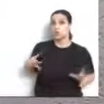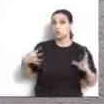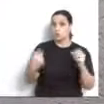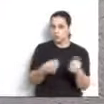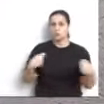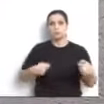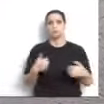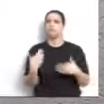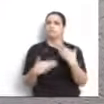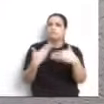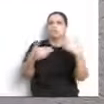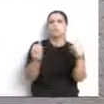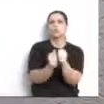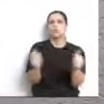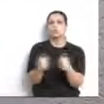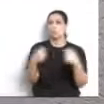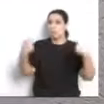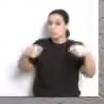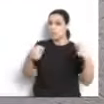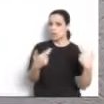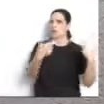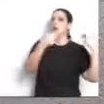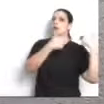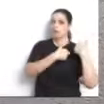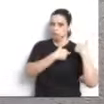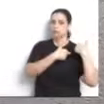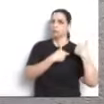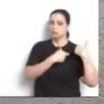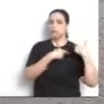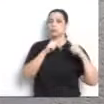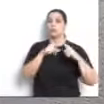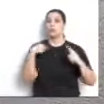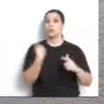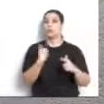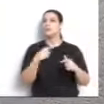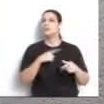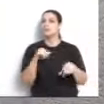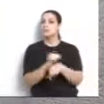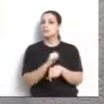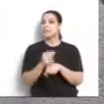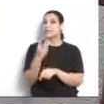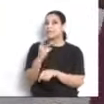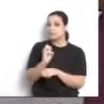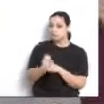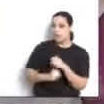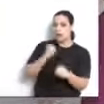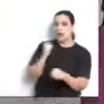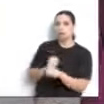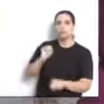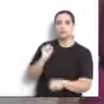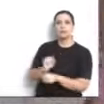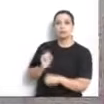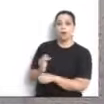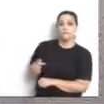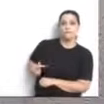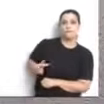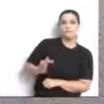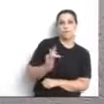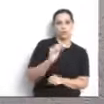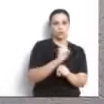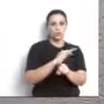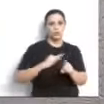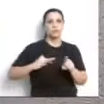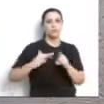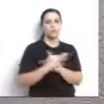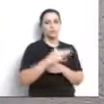temos que conduzir esse processo com muita responsabilidade, porque está em jogo os 30 próximos anos do futuro da